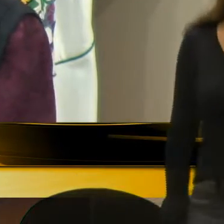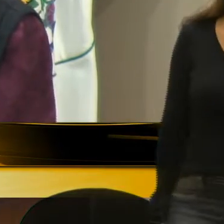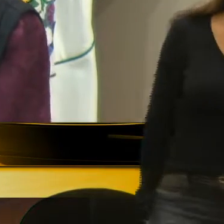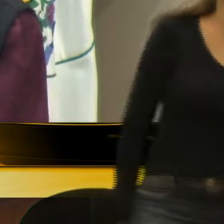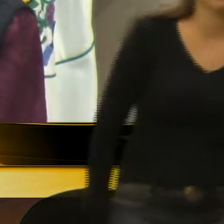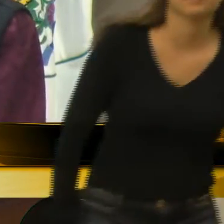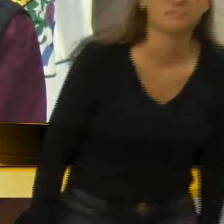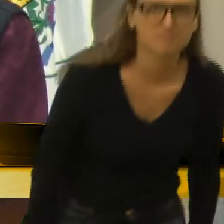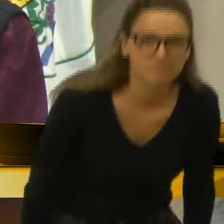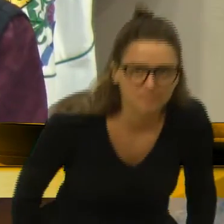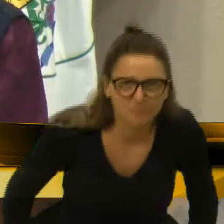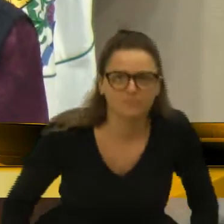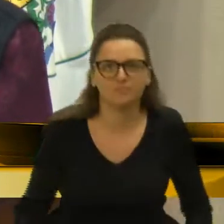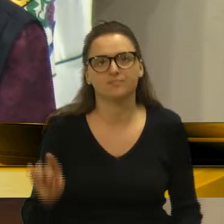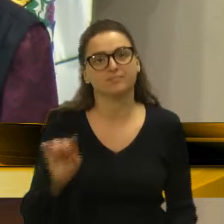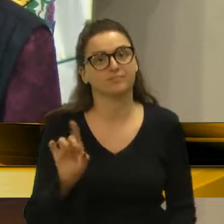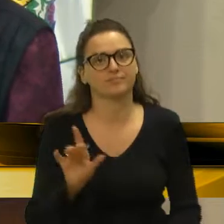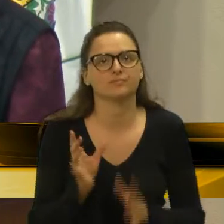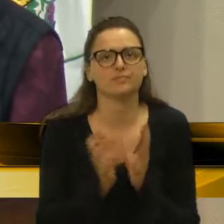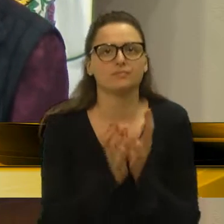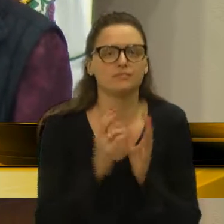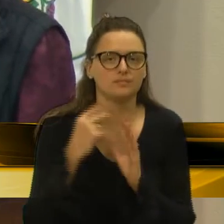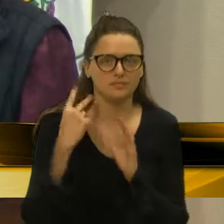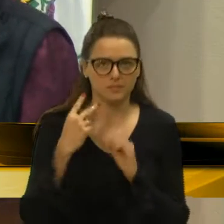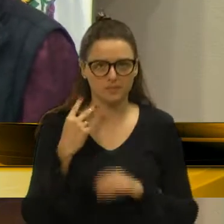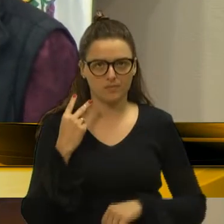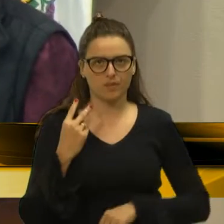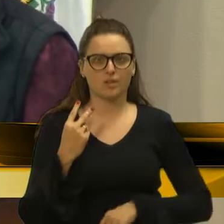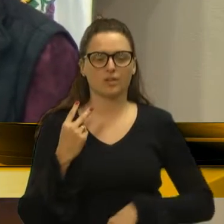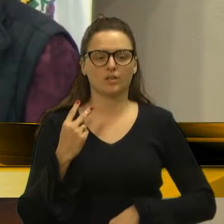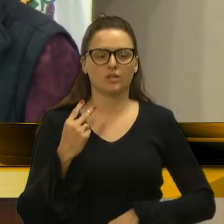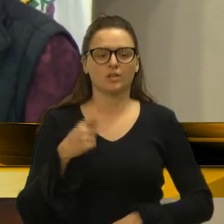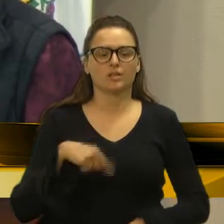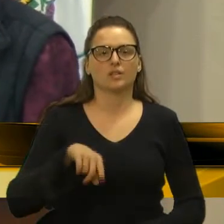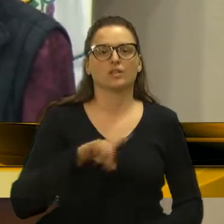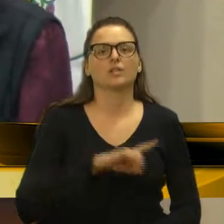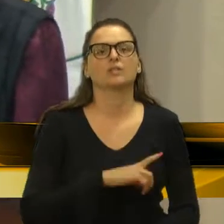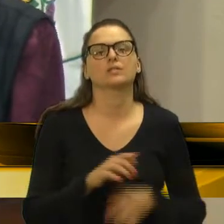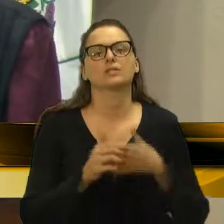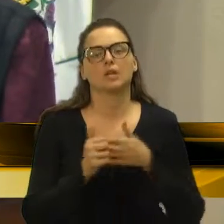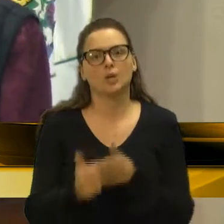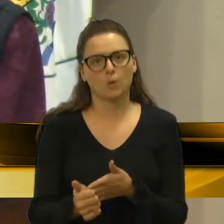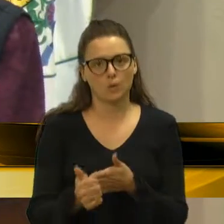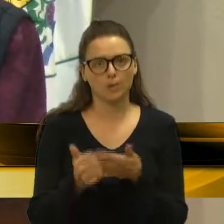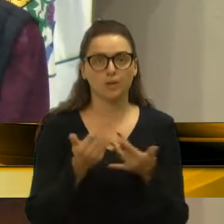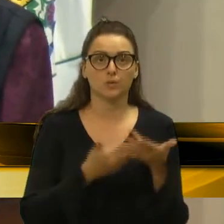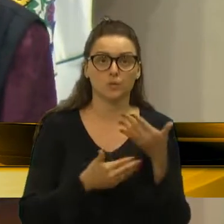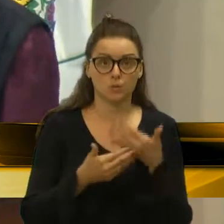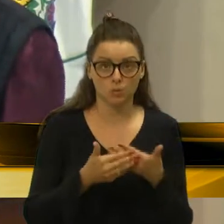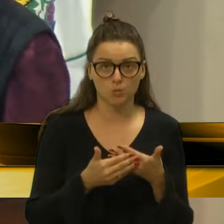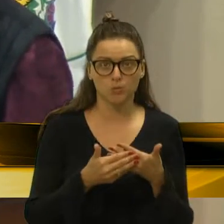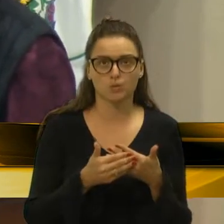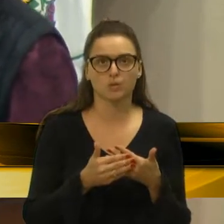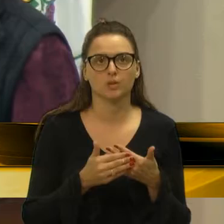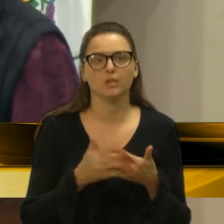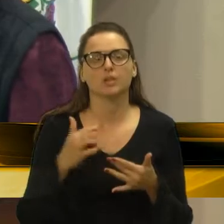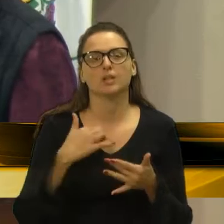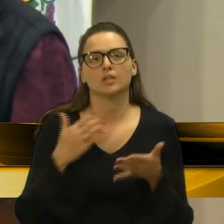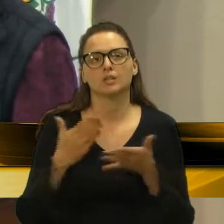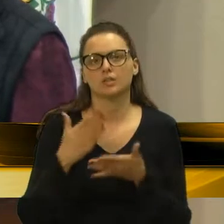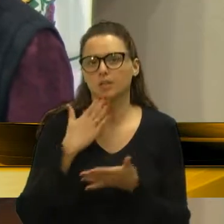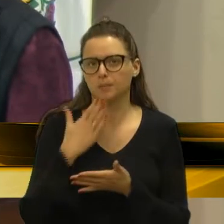É isso aí, colegas vereadores, então, e, vamos estar acompanhando, próximo, inclusive, aquela que a gente já,